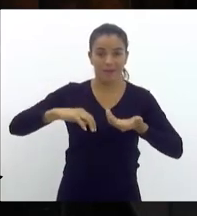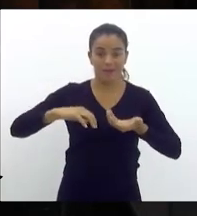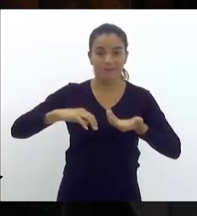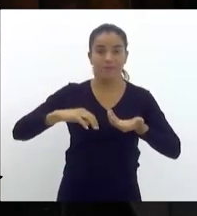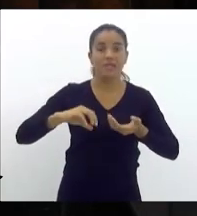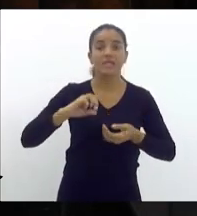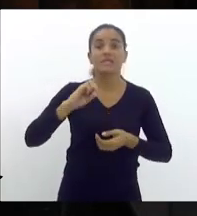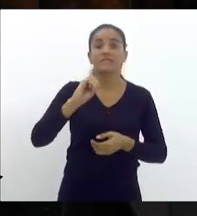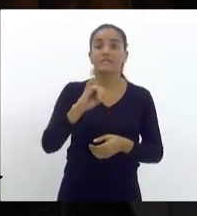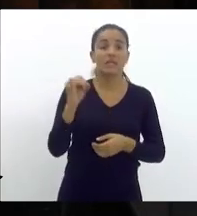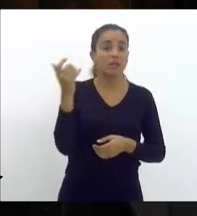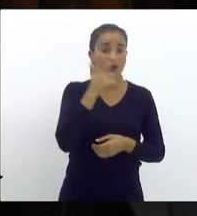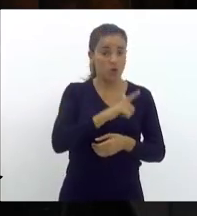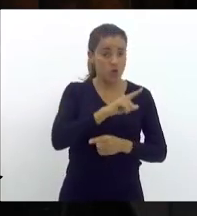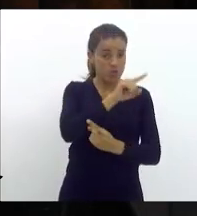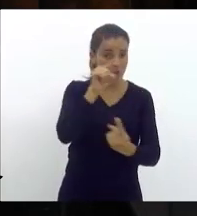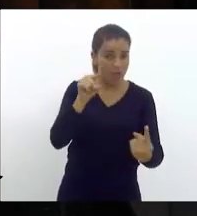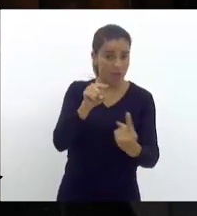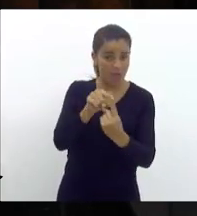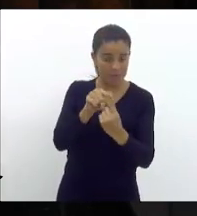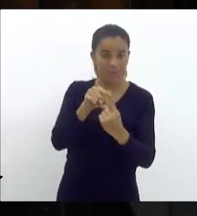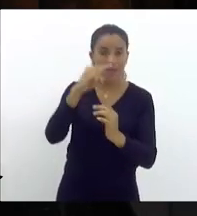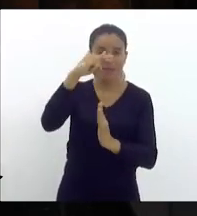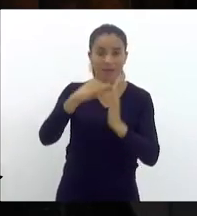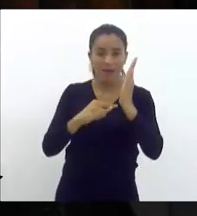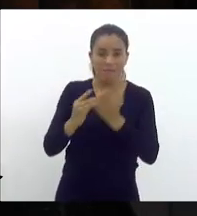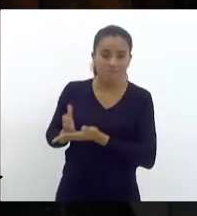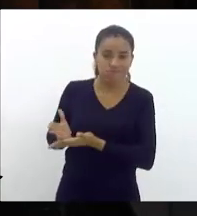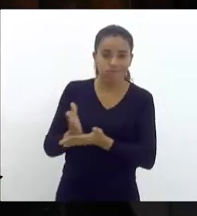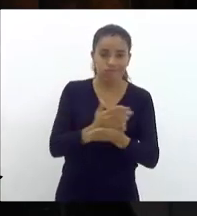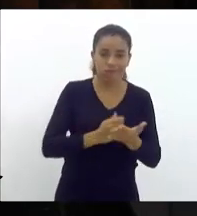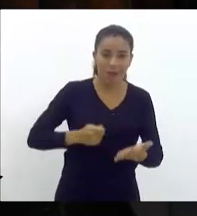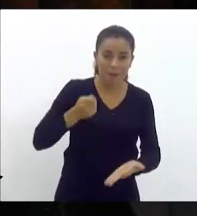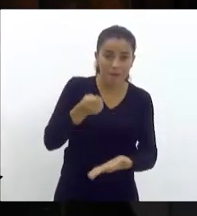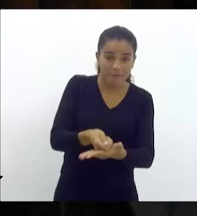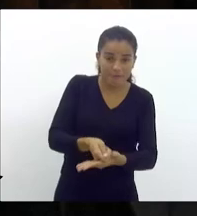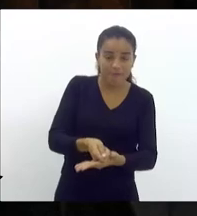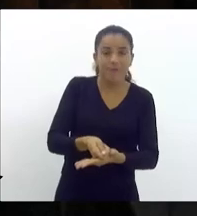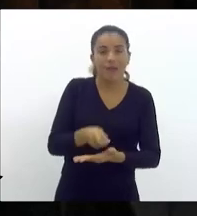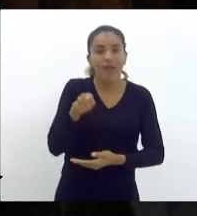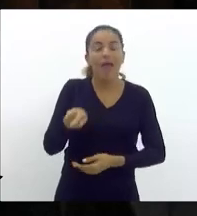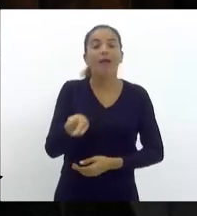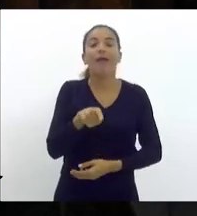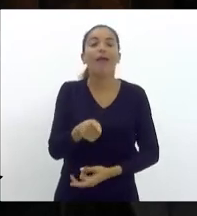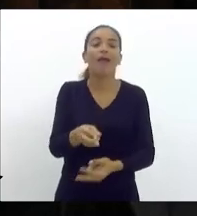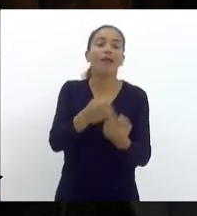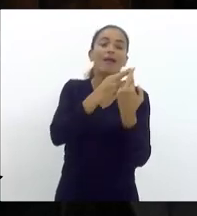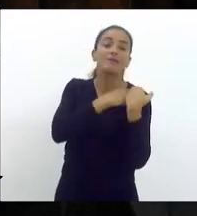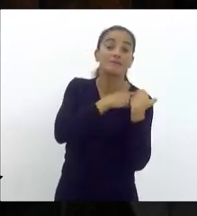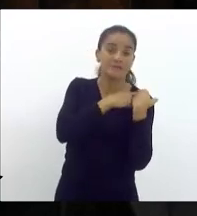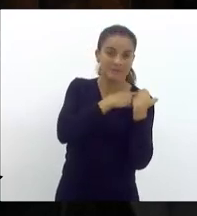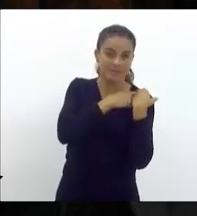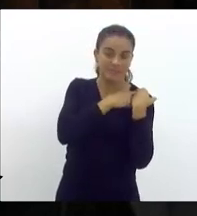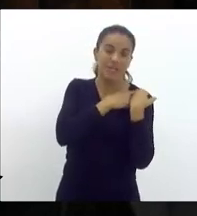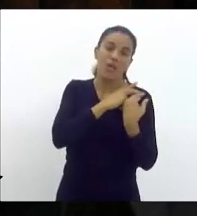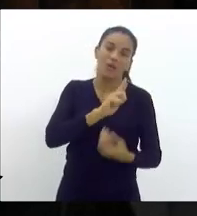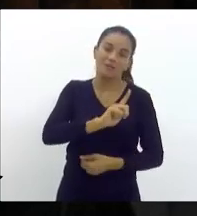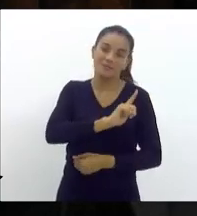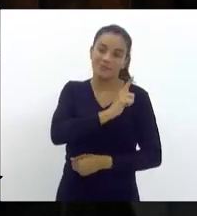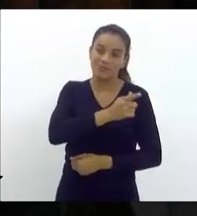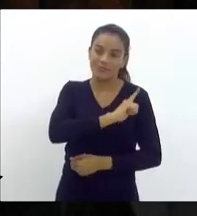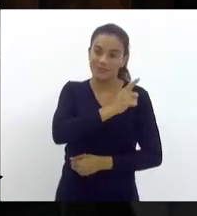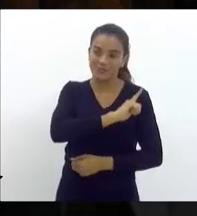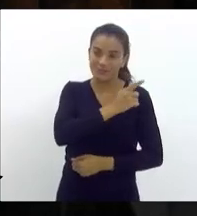se não atingisse a meta fiscal, quem seria punido seria o gestor, como é previsto,